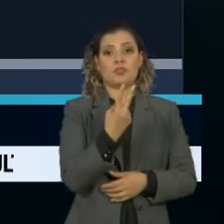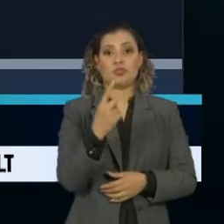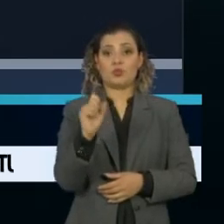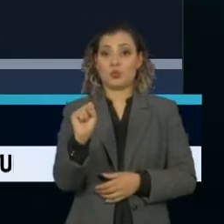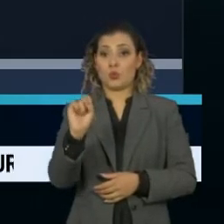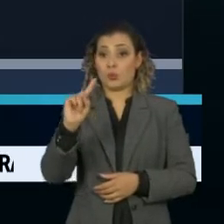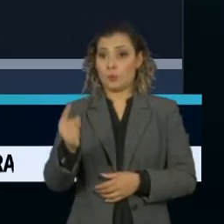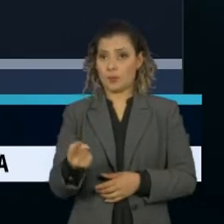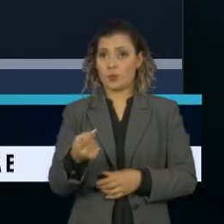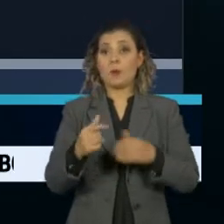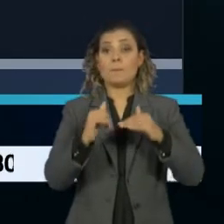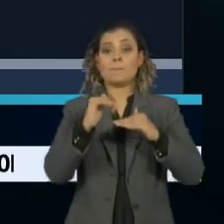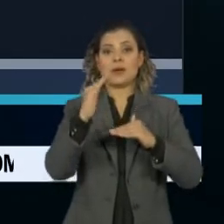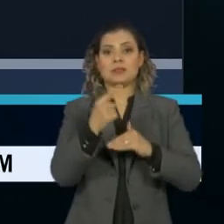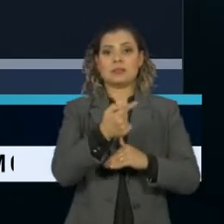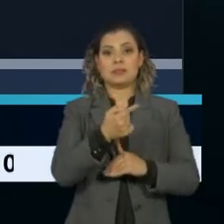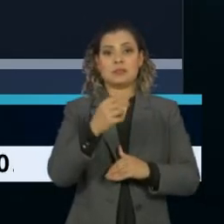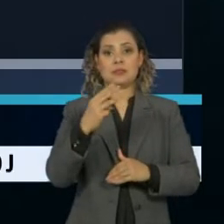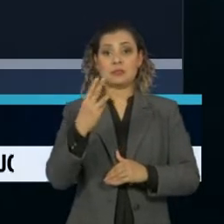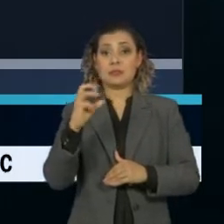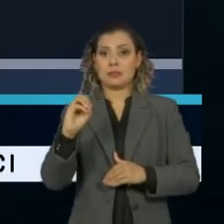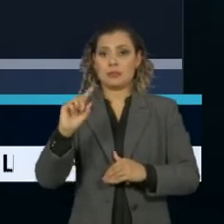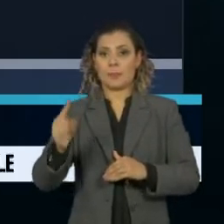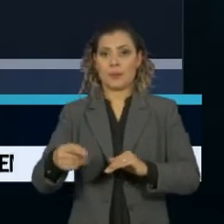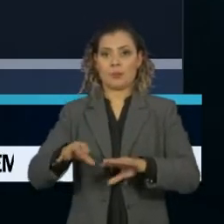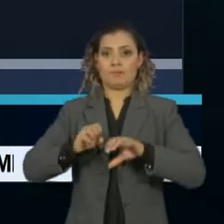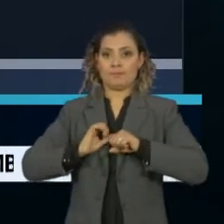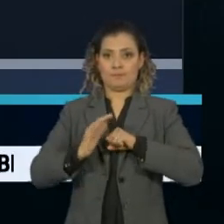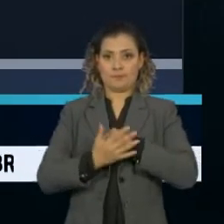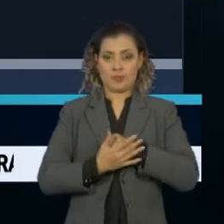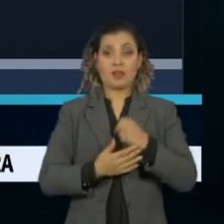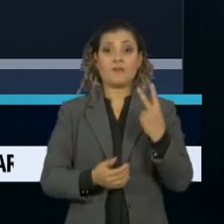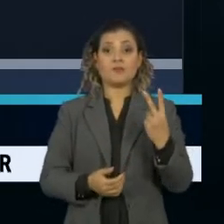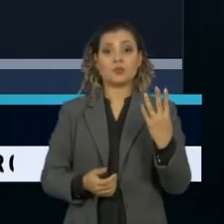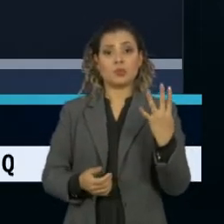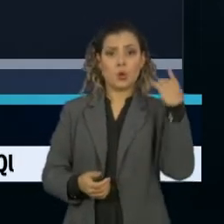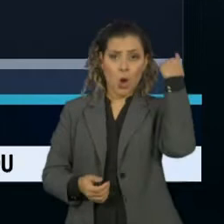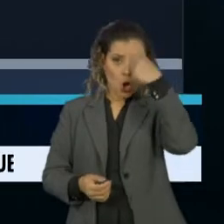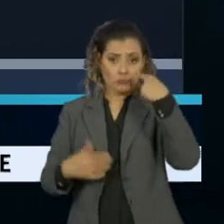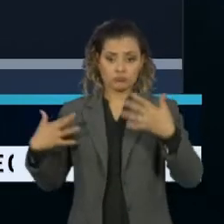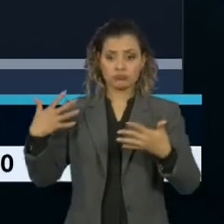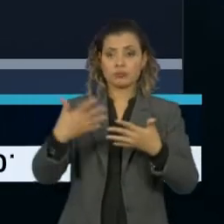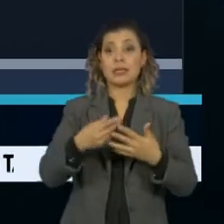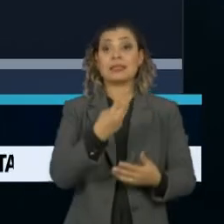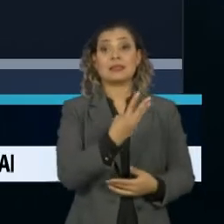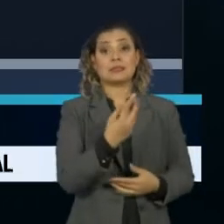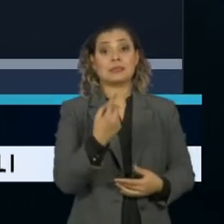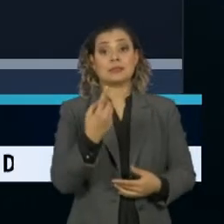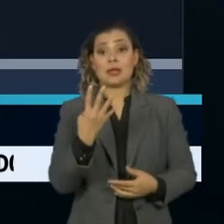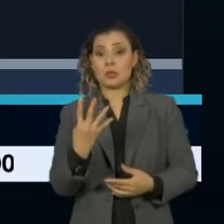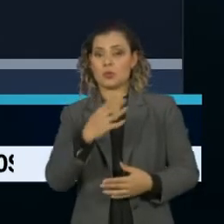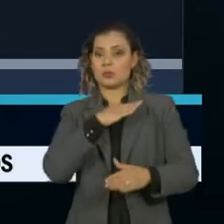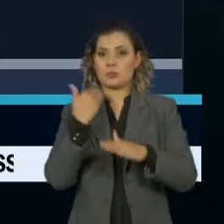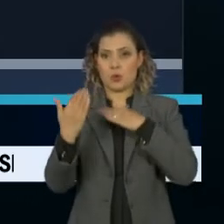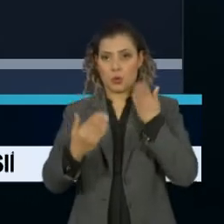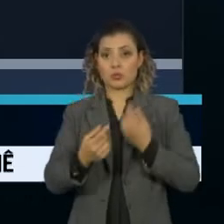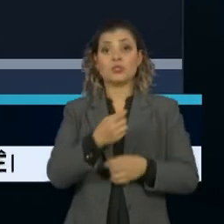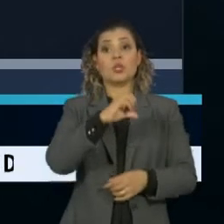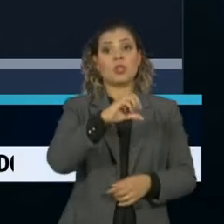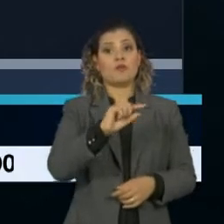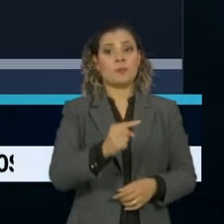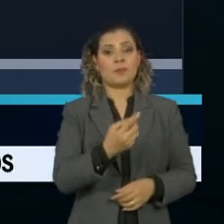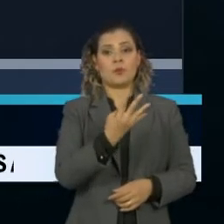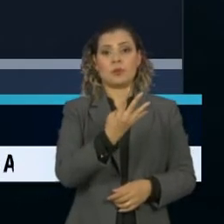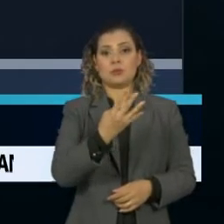e mais de 730 mil infectados. Nas últimas 24 horas, foram 314 óbitos e 9